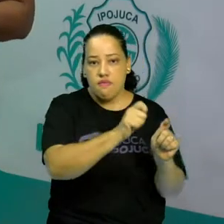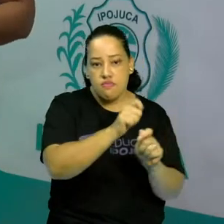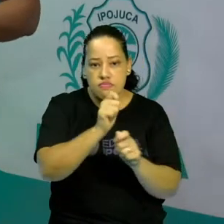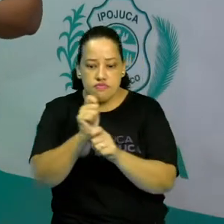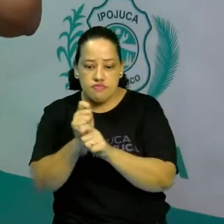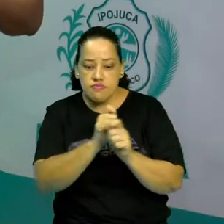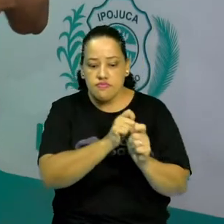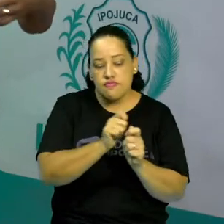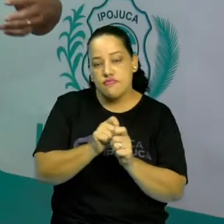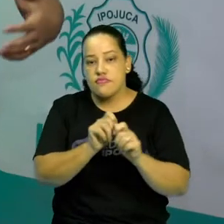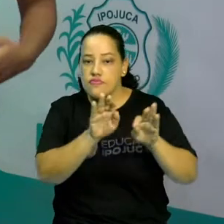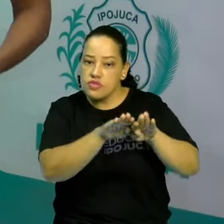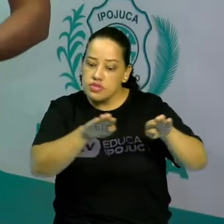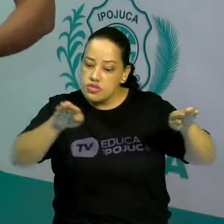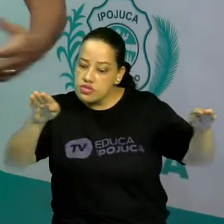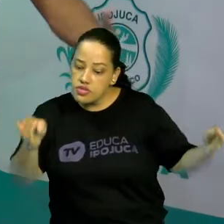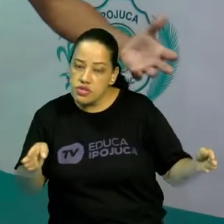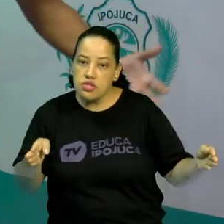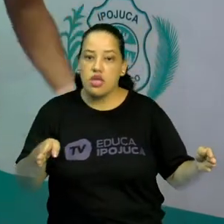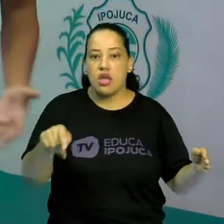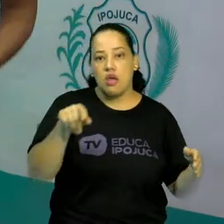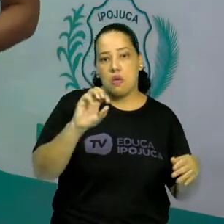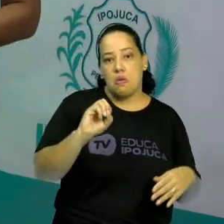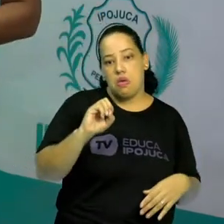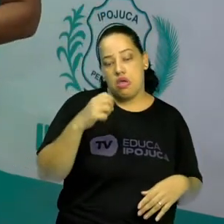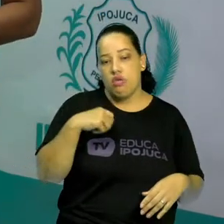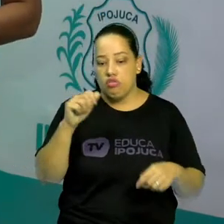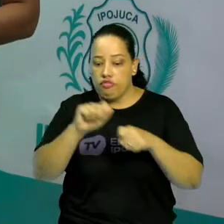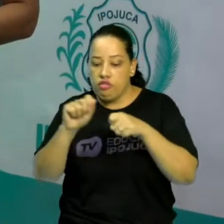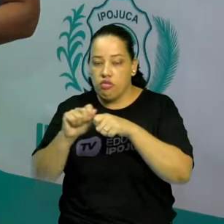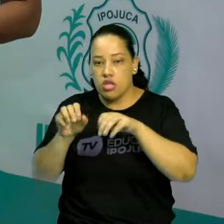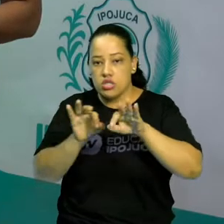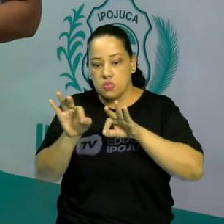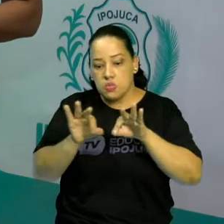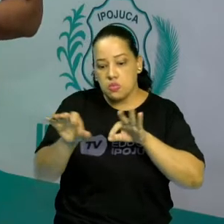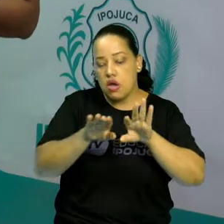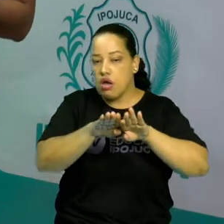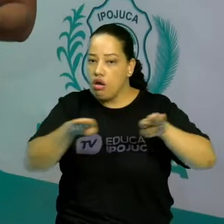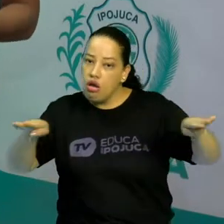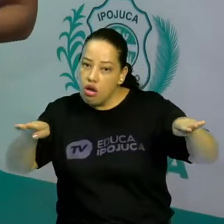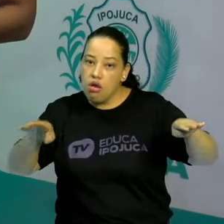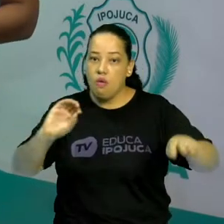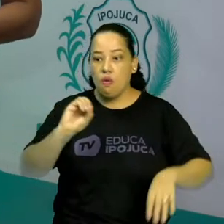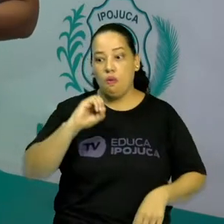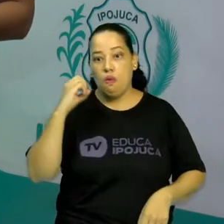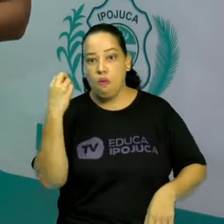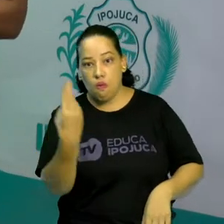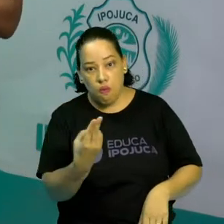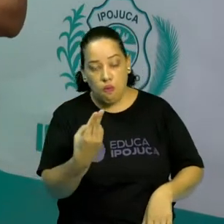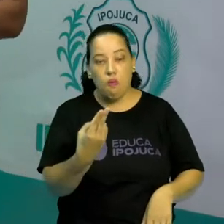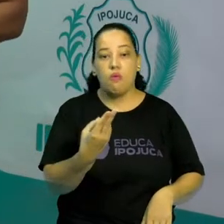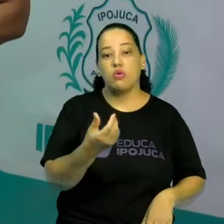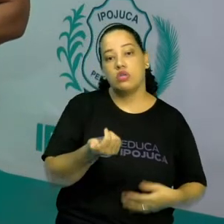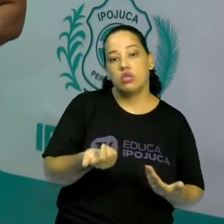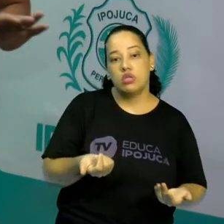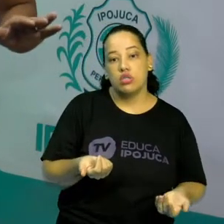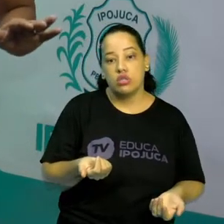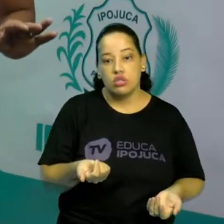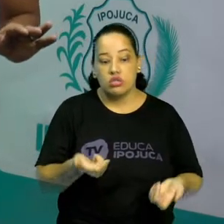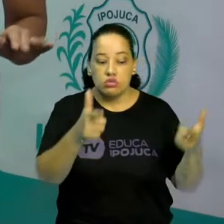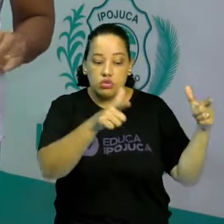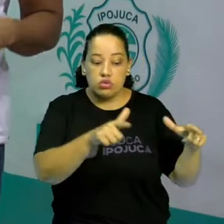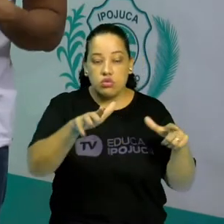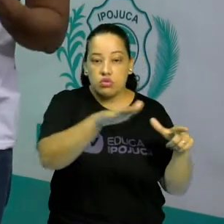superfícies pré-produzidas, né? Ou também, simplesmente, algumas